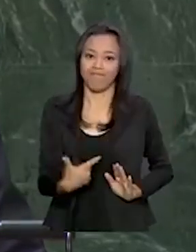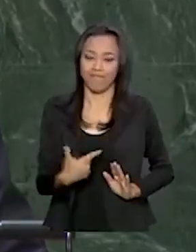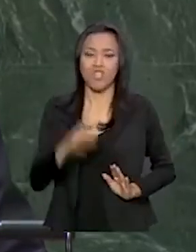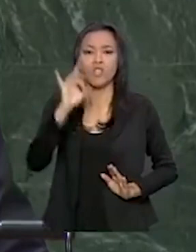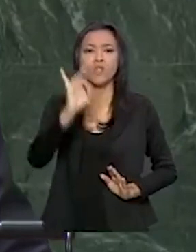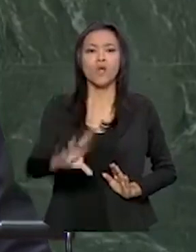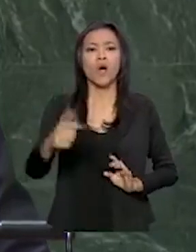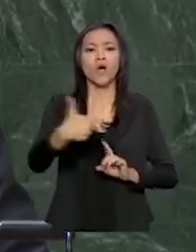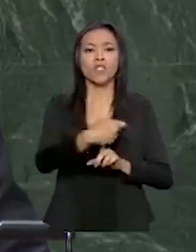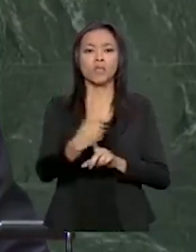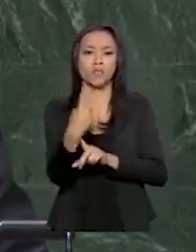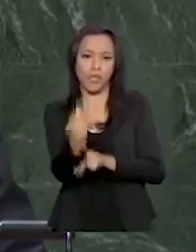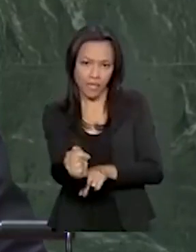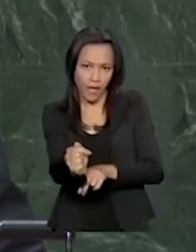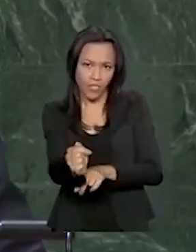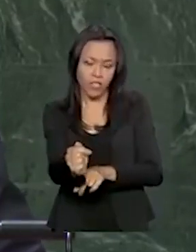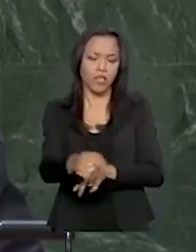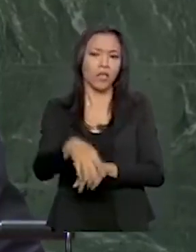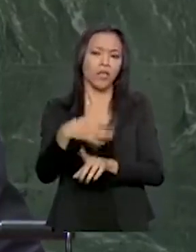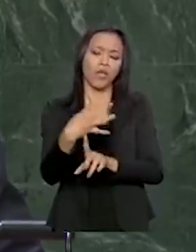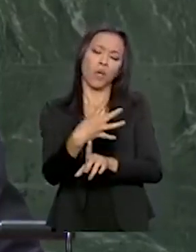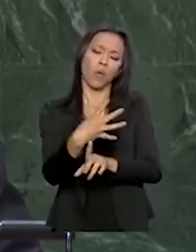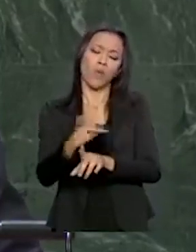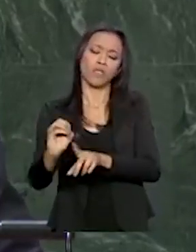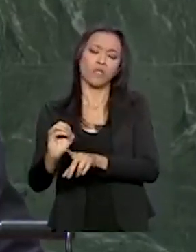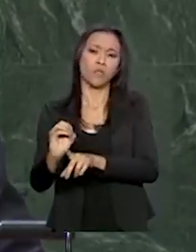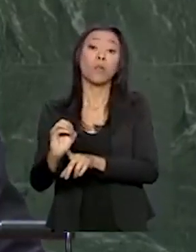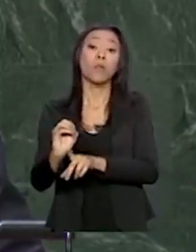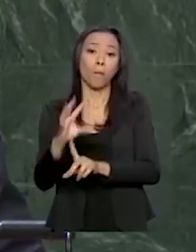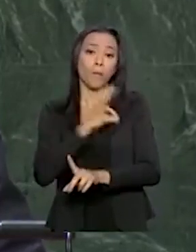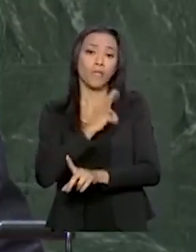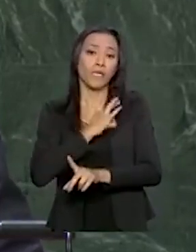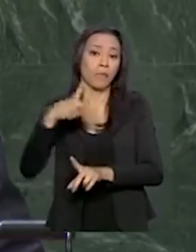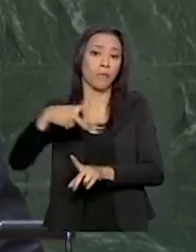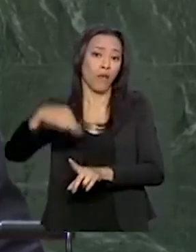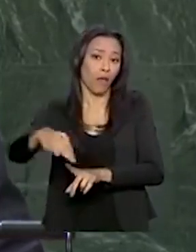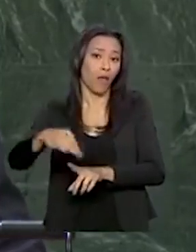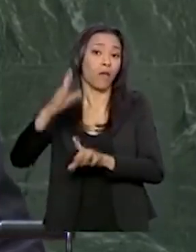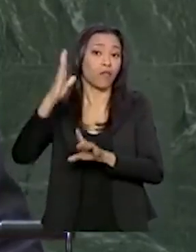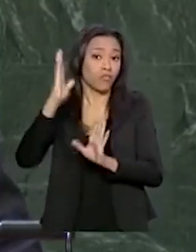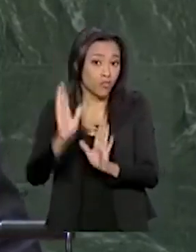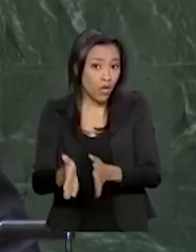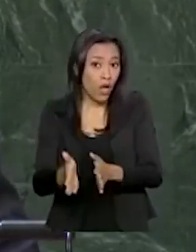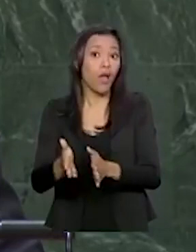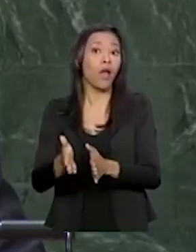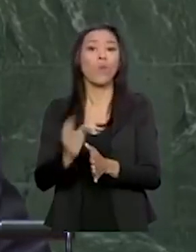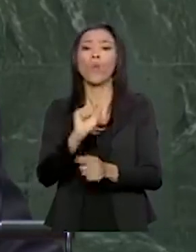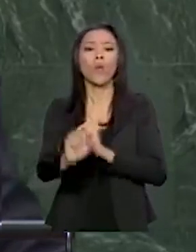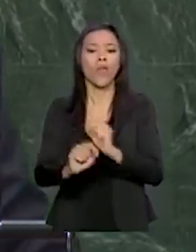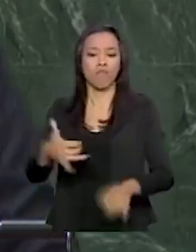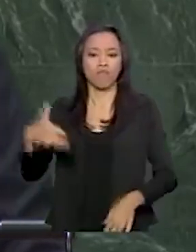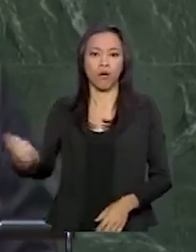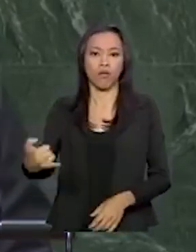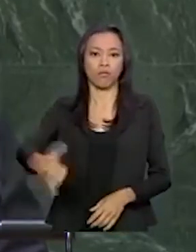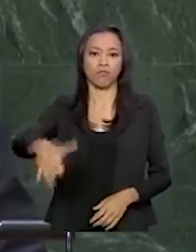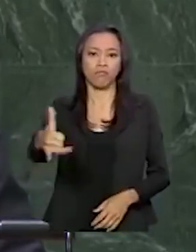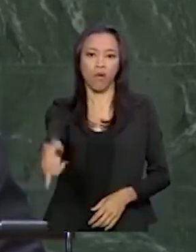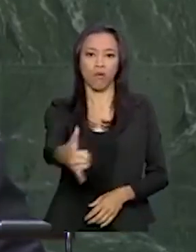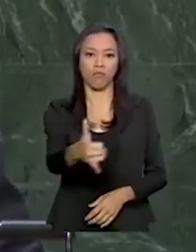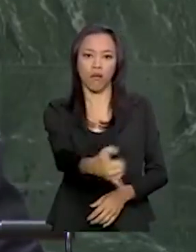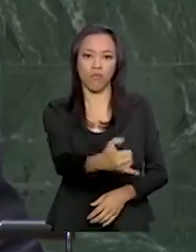em 2017, cerca de 400 policiais militares foram cruelmente assassinados.